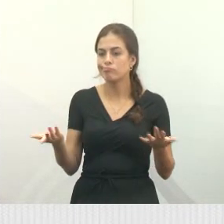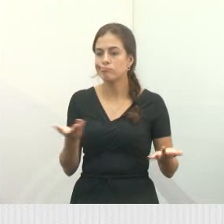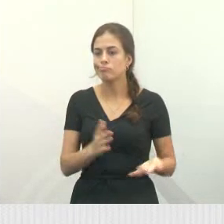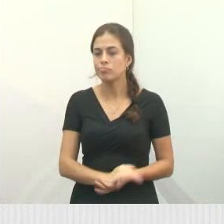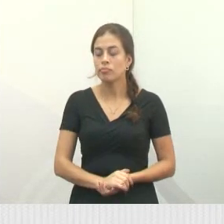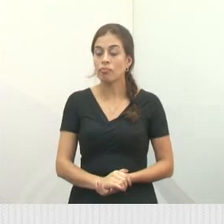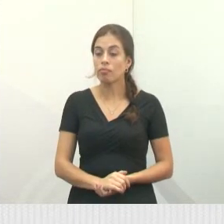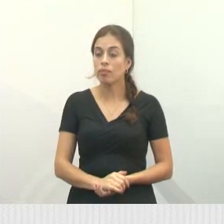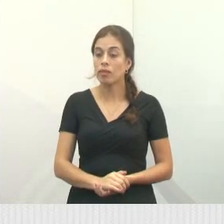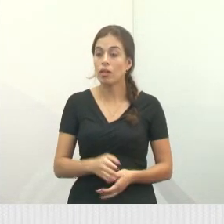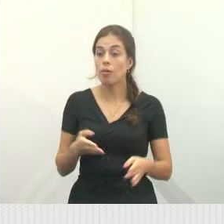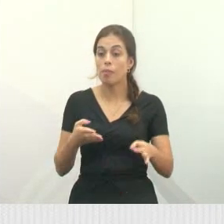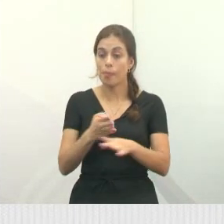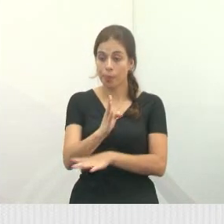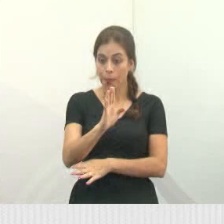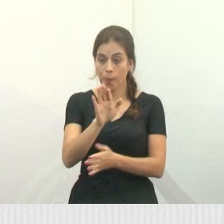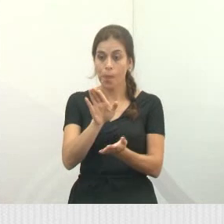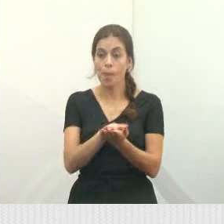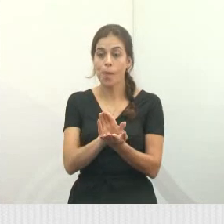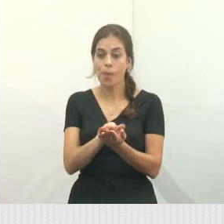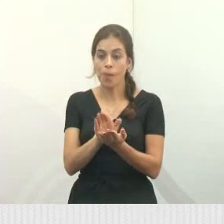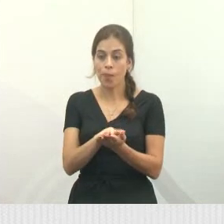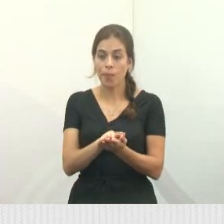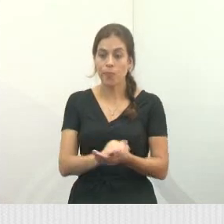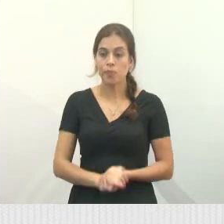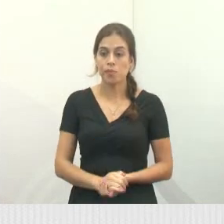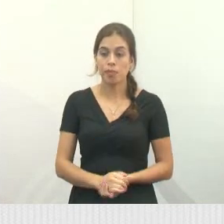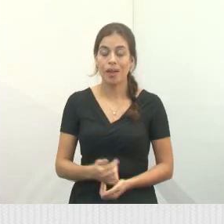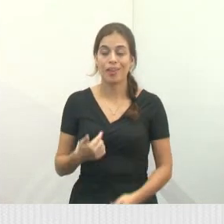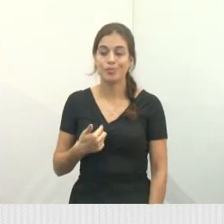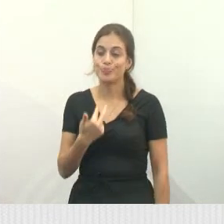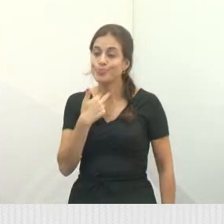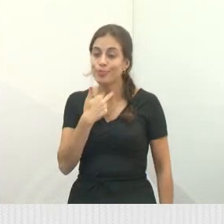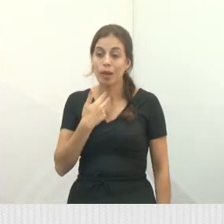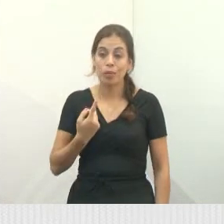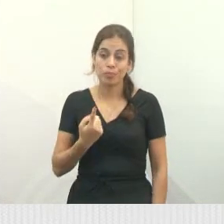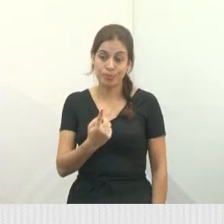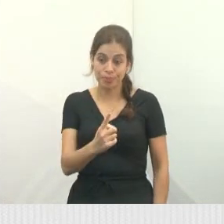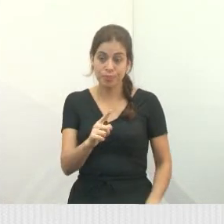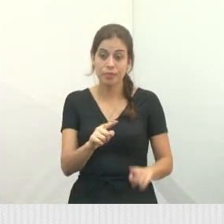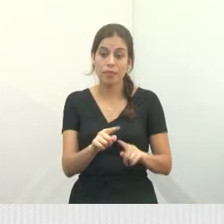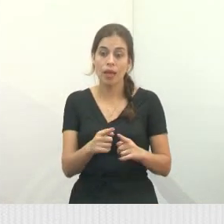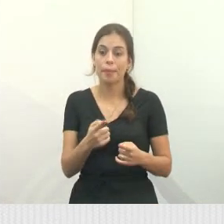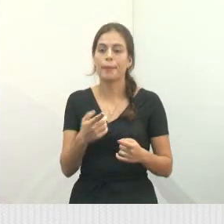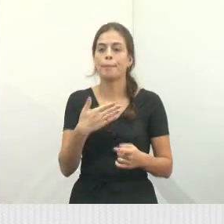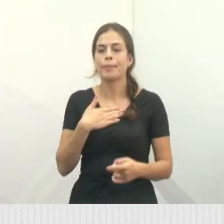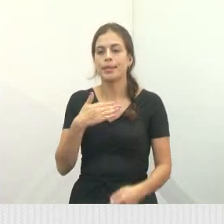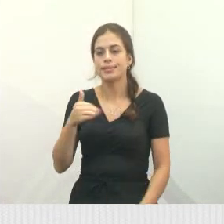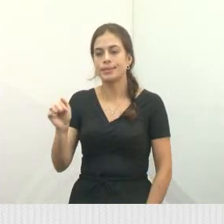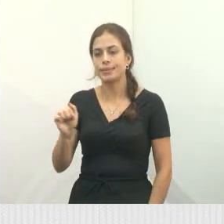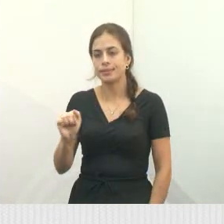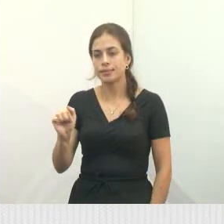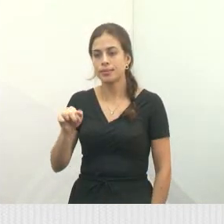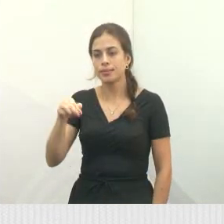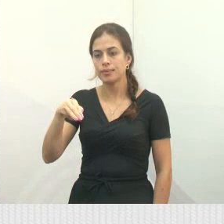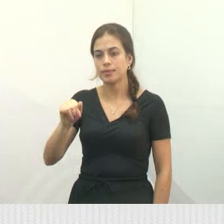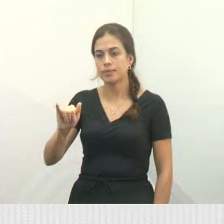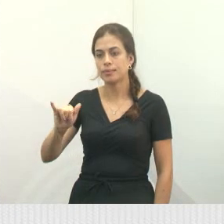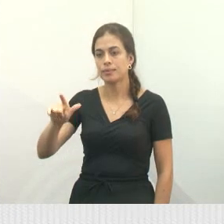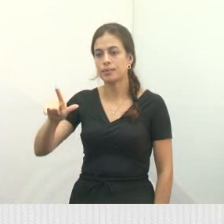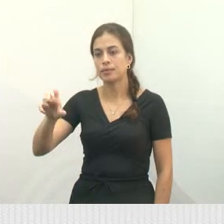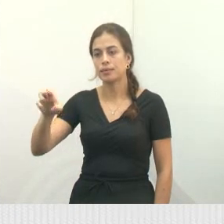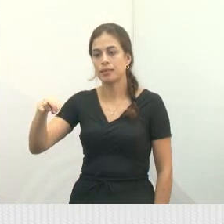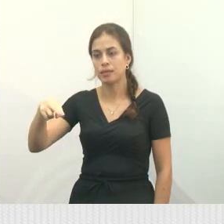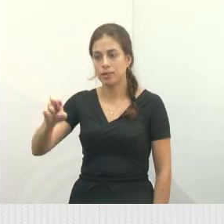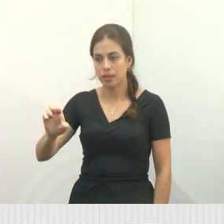Participa. Jacareí. Eu não pude estar nesse dia. A minha assessora, a Milene, esteve